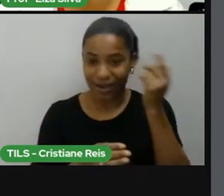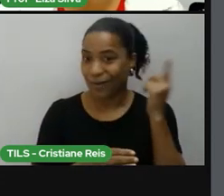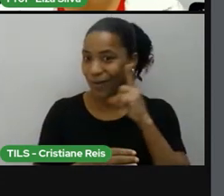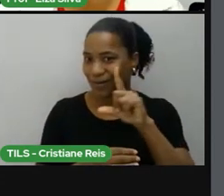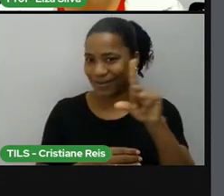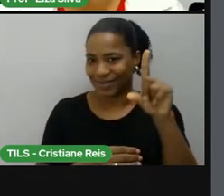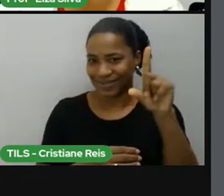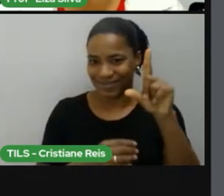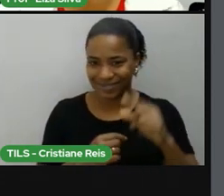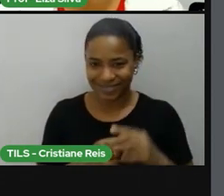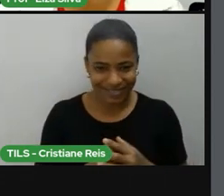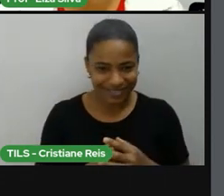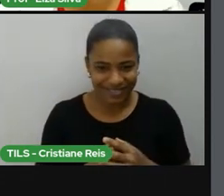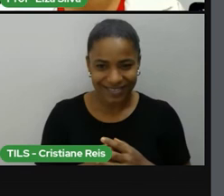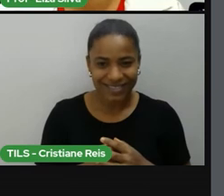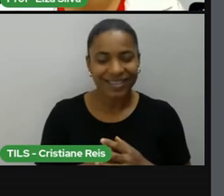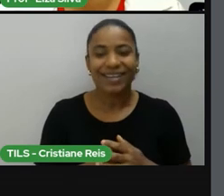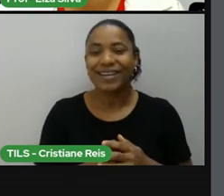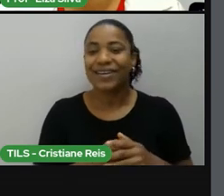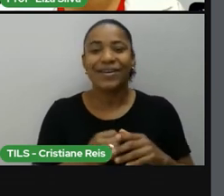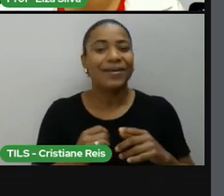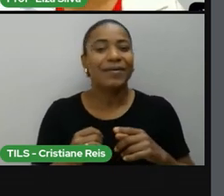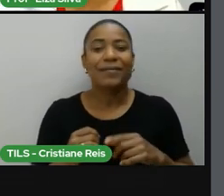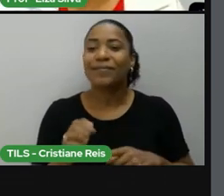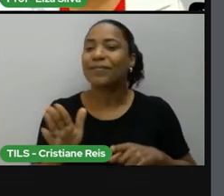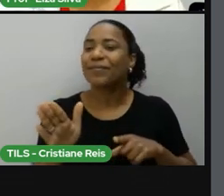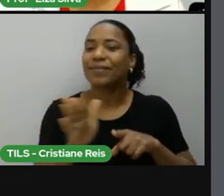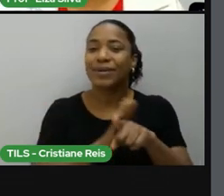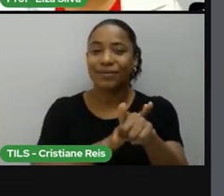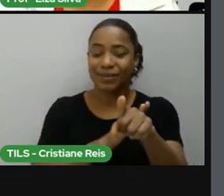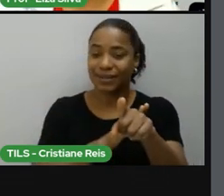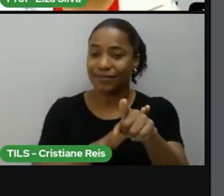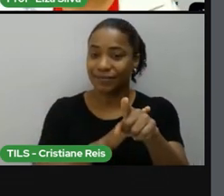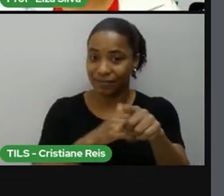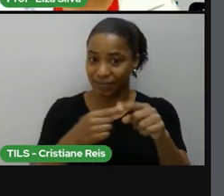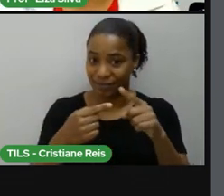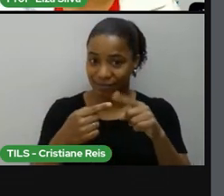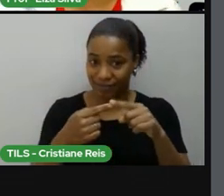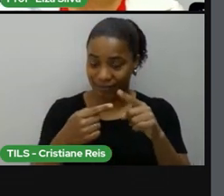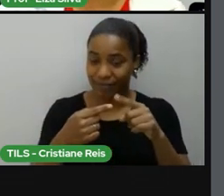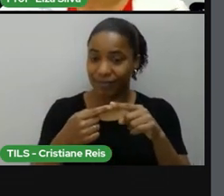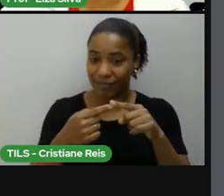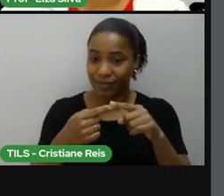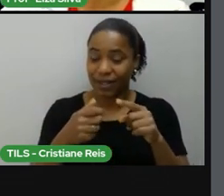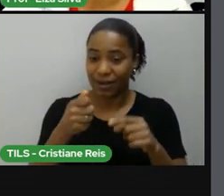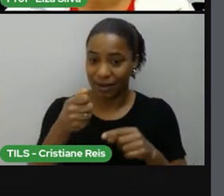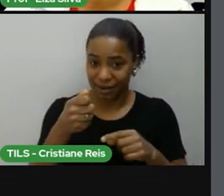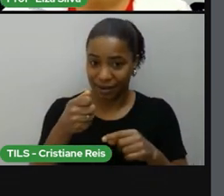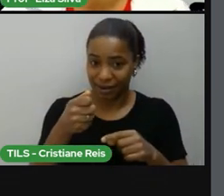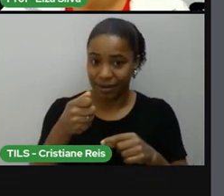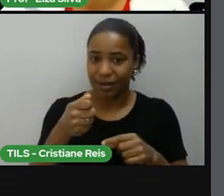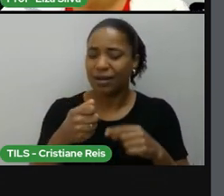Primeira pergunta, qual é esse tipo de texto que apresenta sobre a vida de alguém?